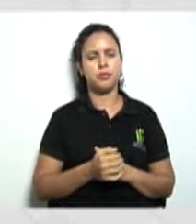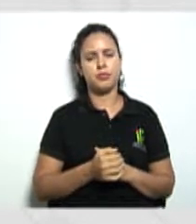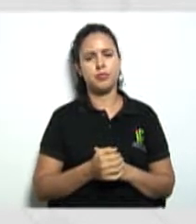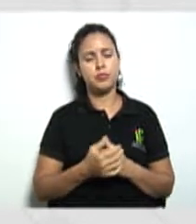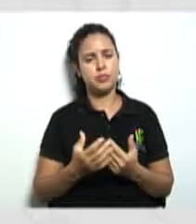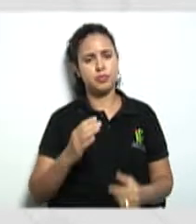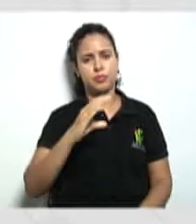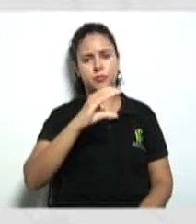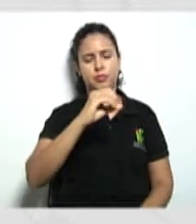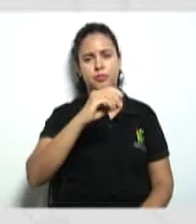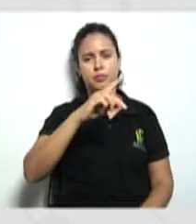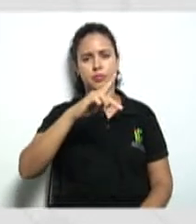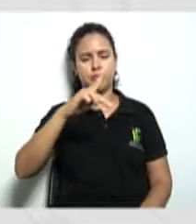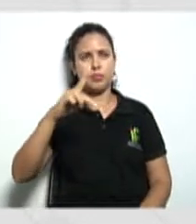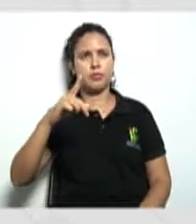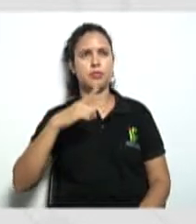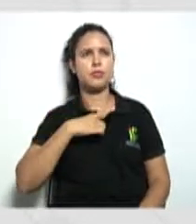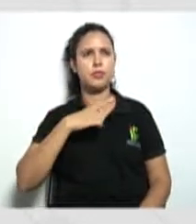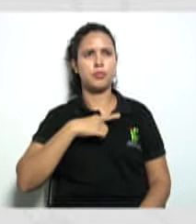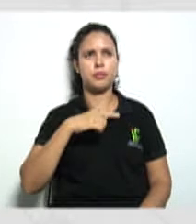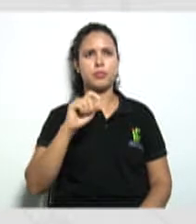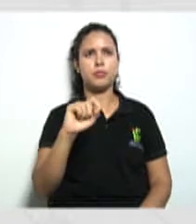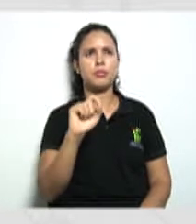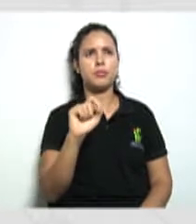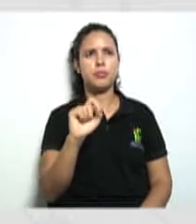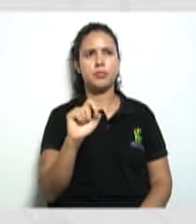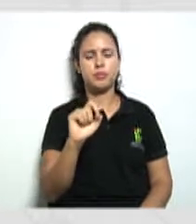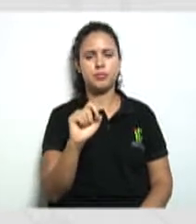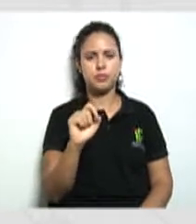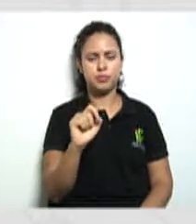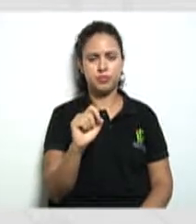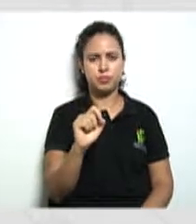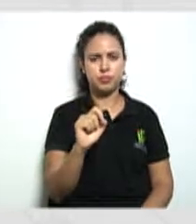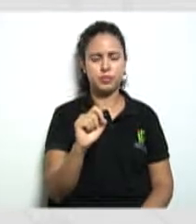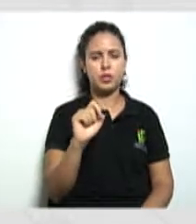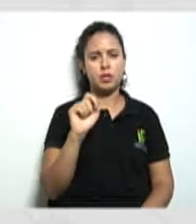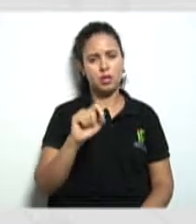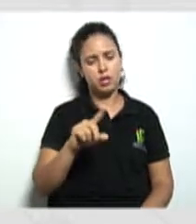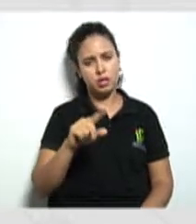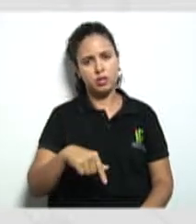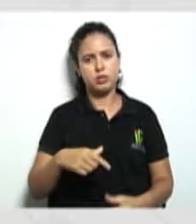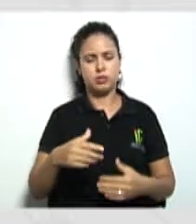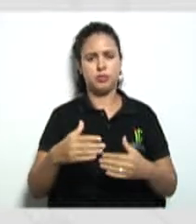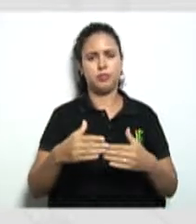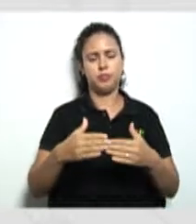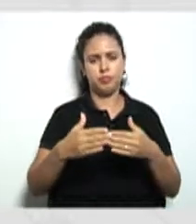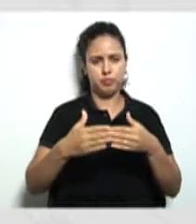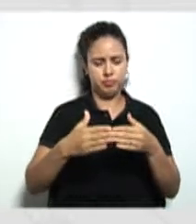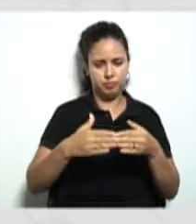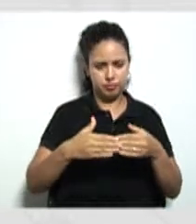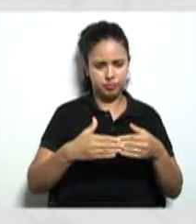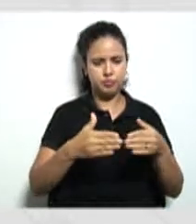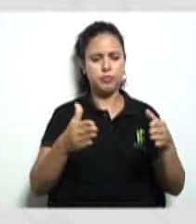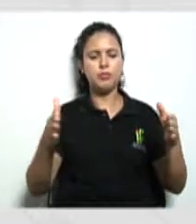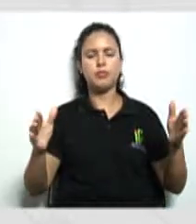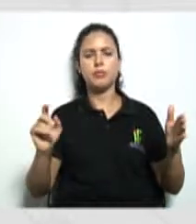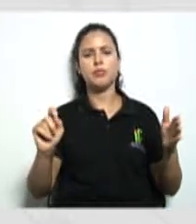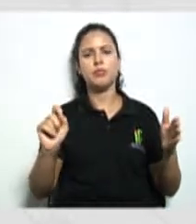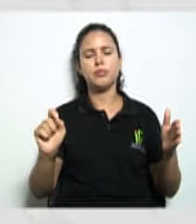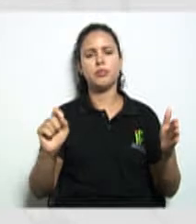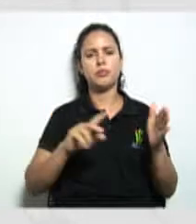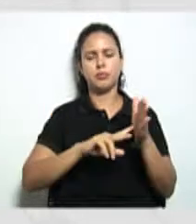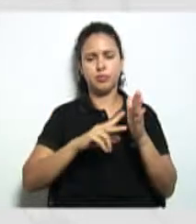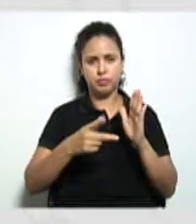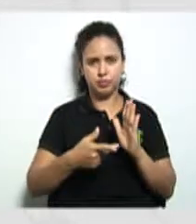princípio o chamado é princípio das portas abertas o que que seria isso